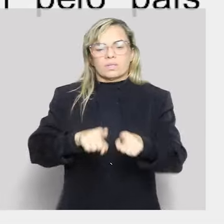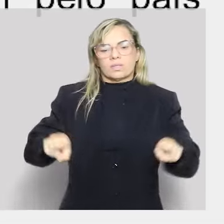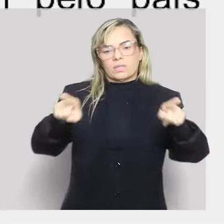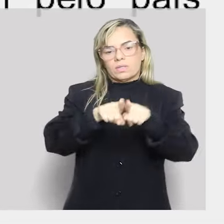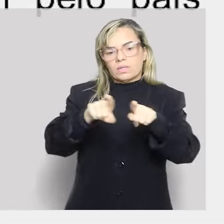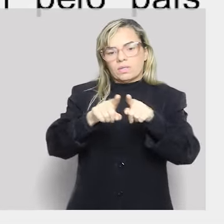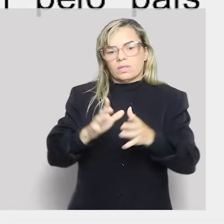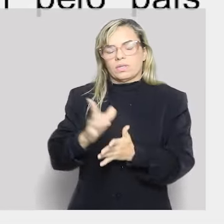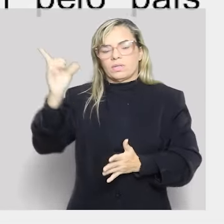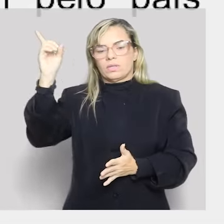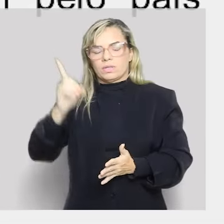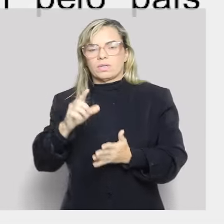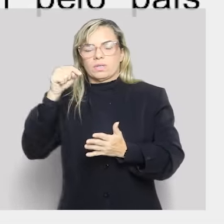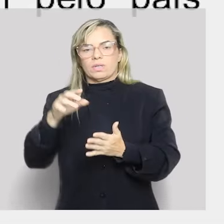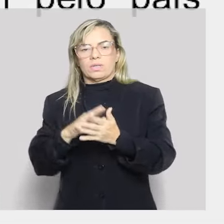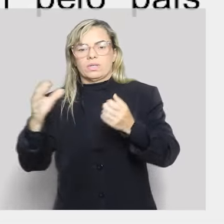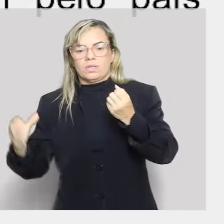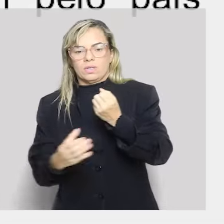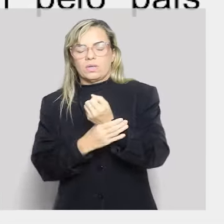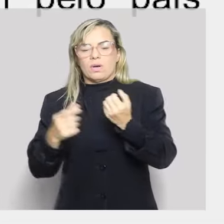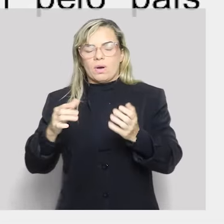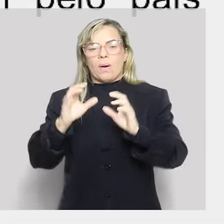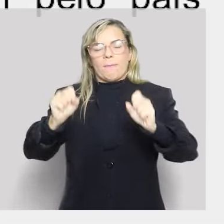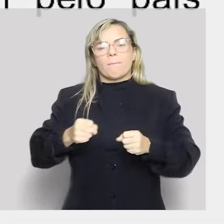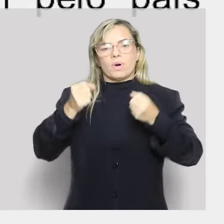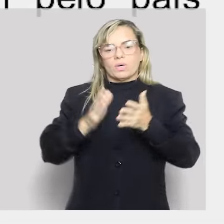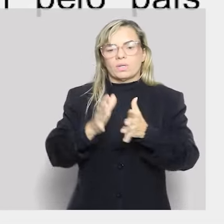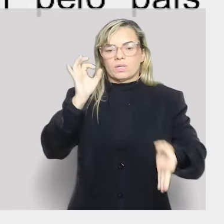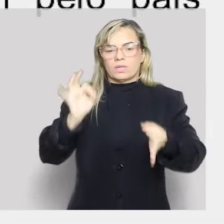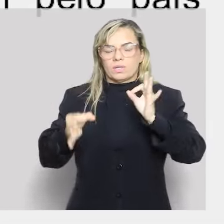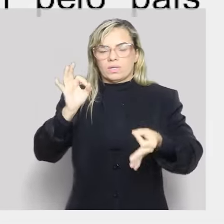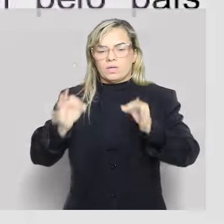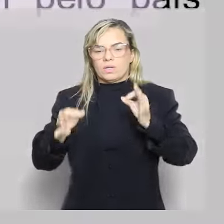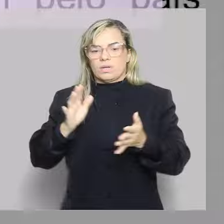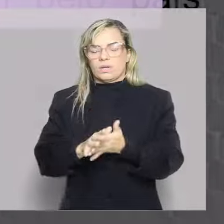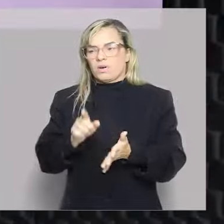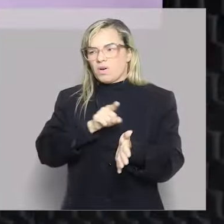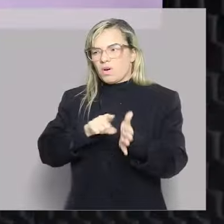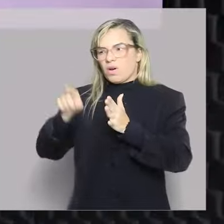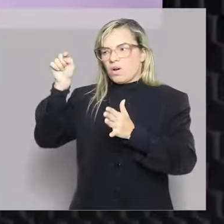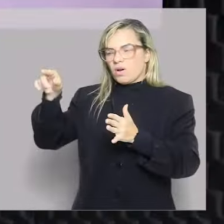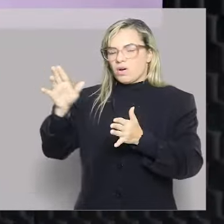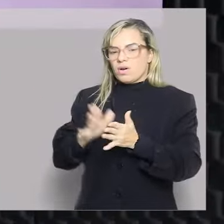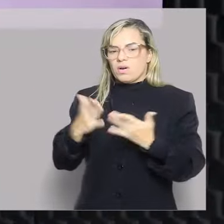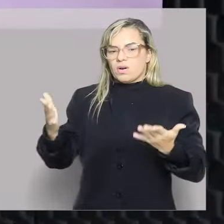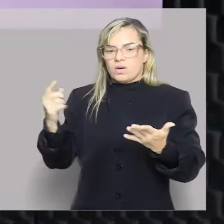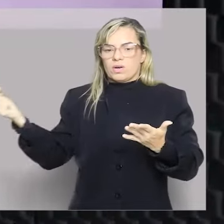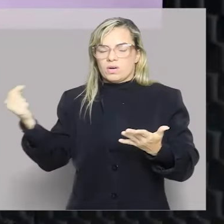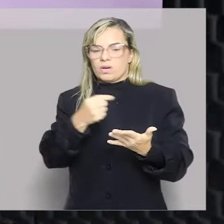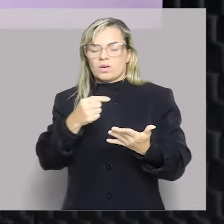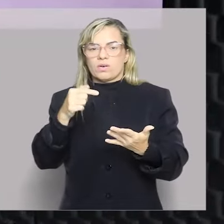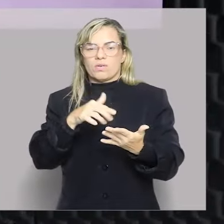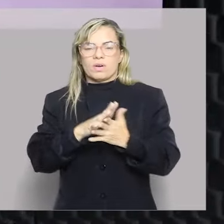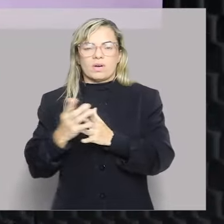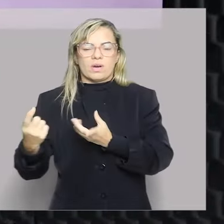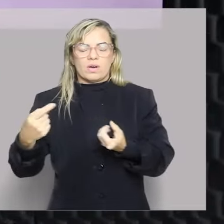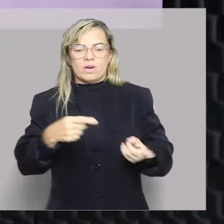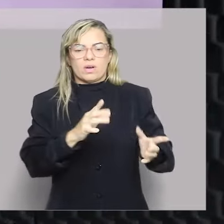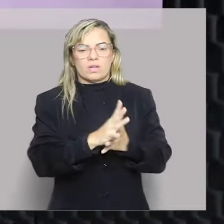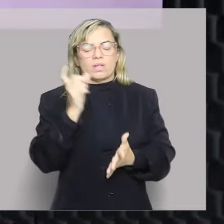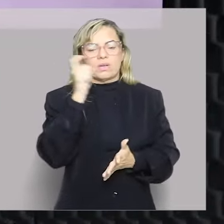ela pode processar alguém em razão de algum ilícito que venha a ser cometido contra a honra dela, por exemplo.